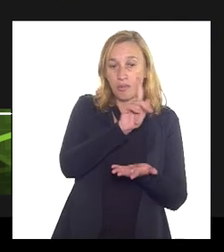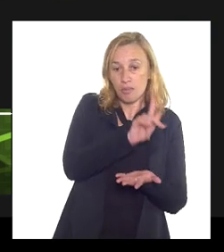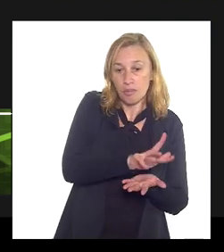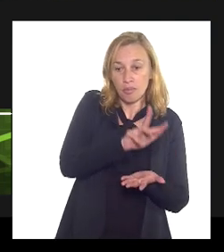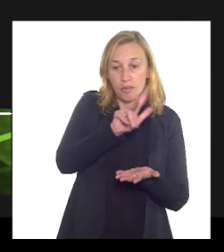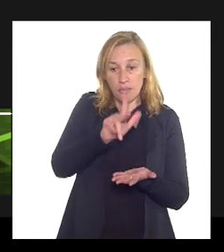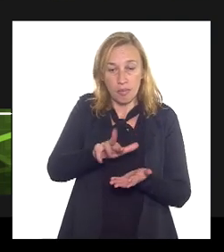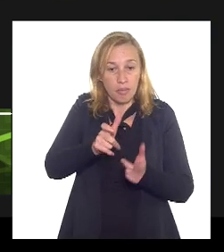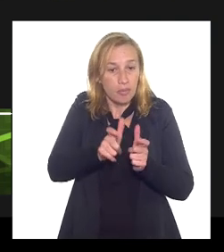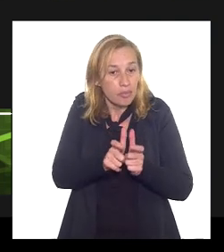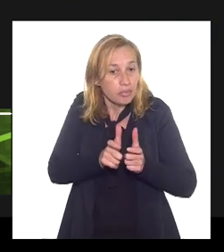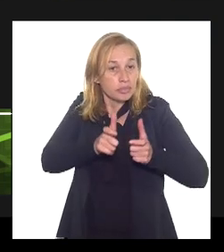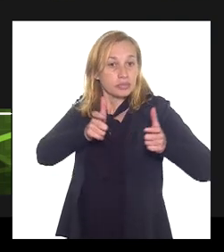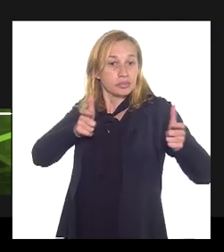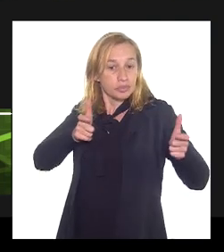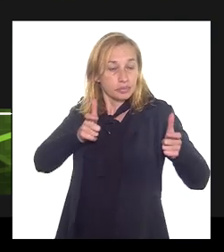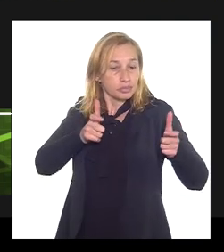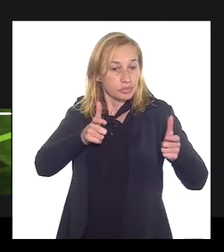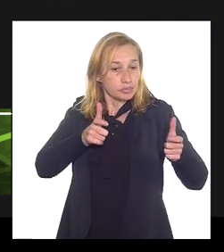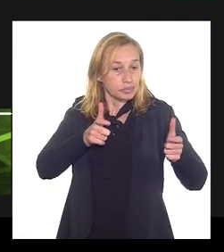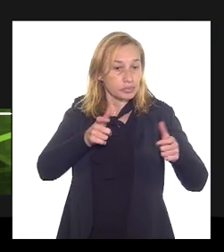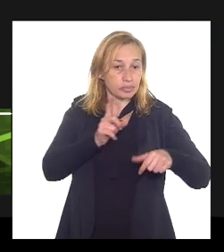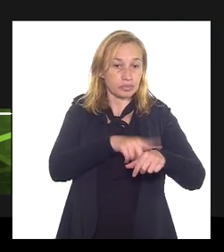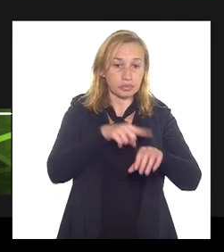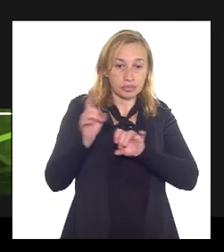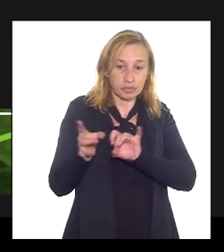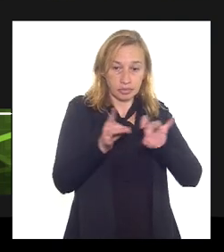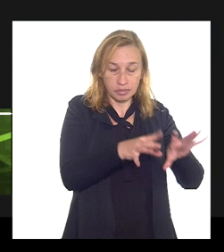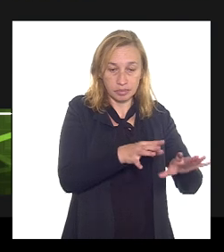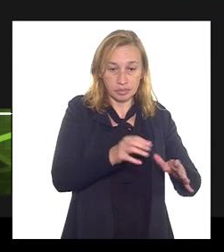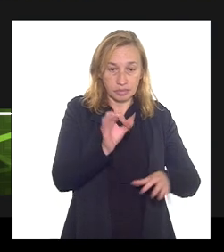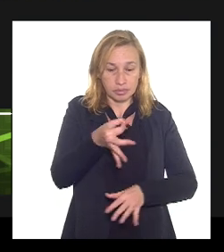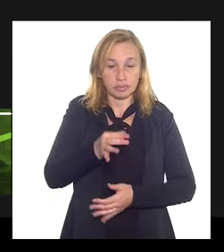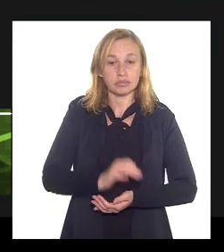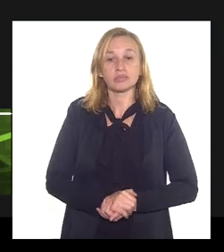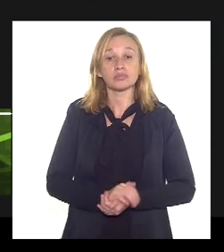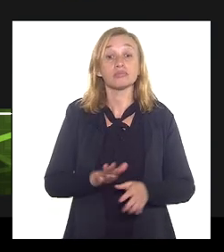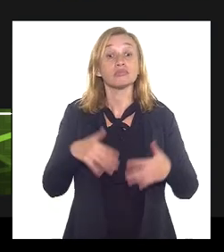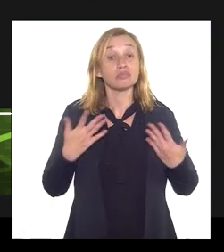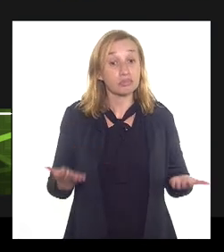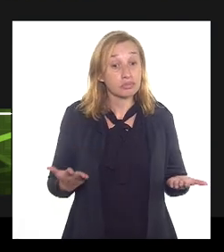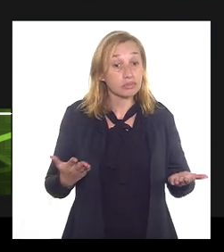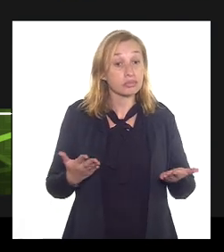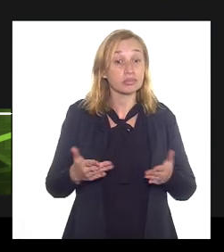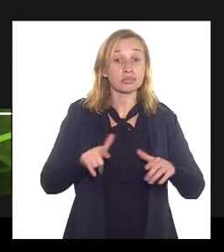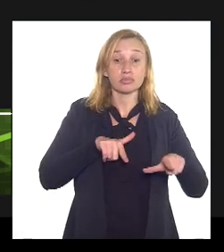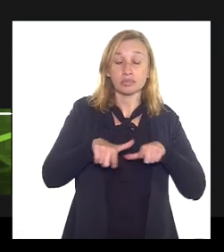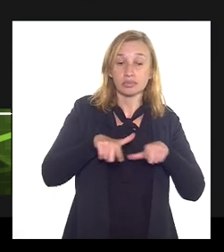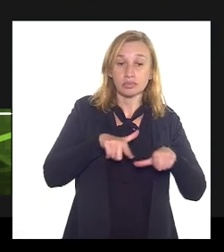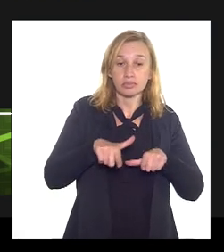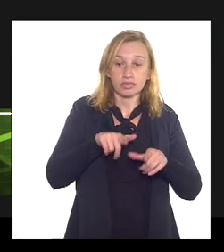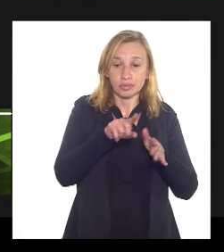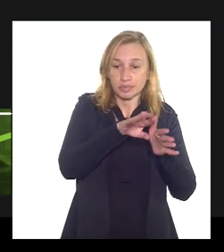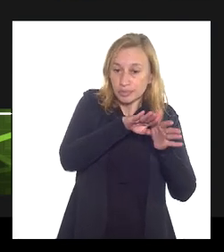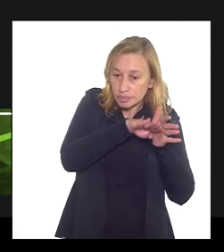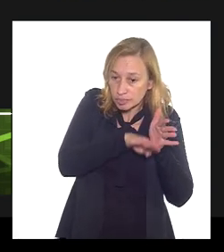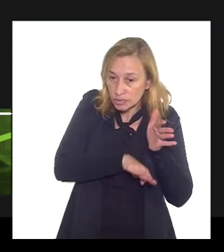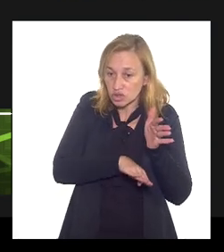muito grande em termos de previsão de abandono certo então serviços caíram